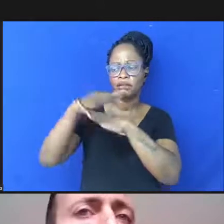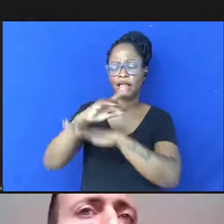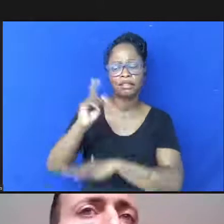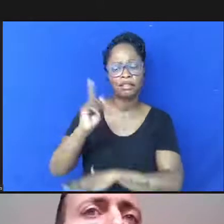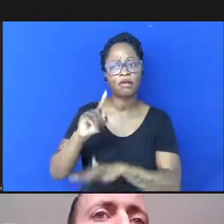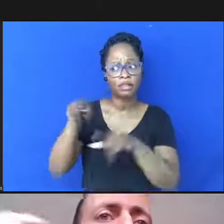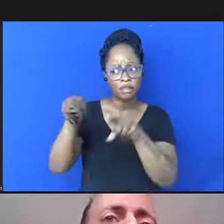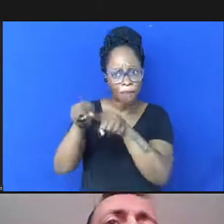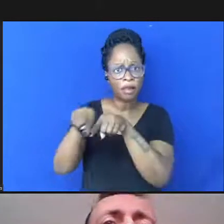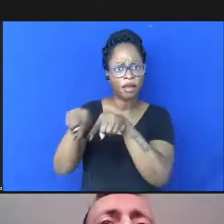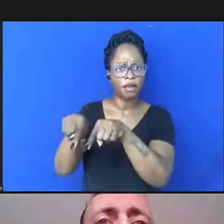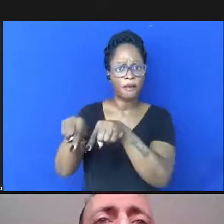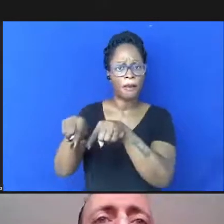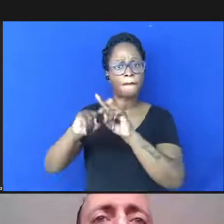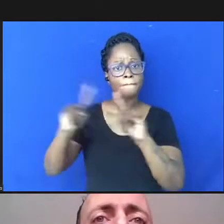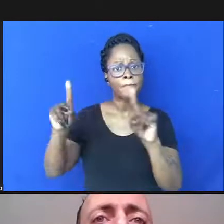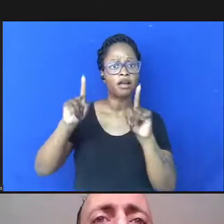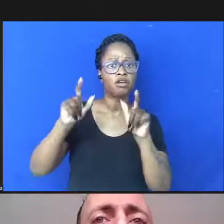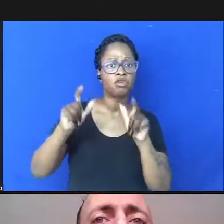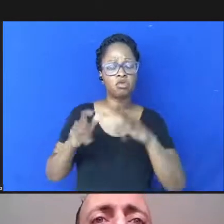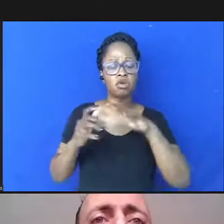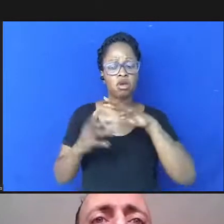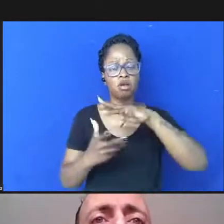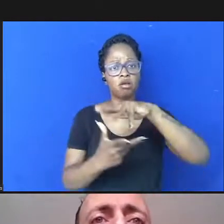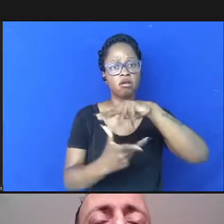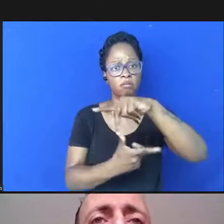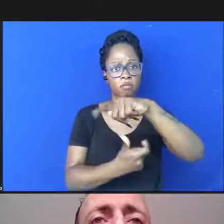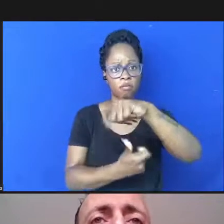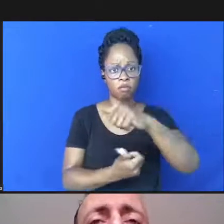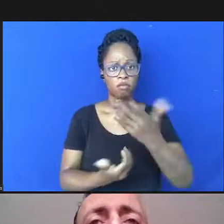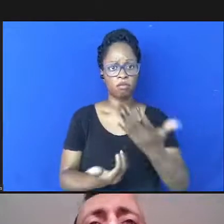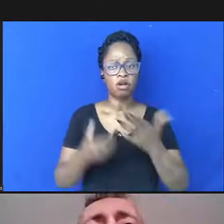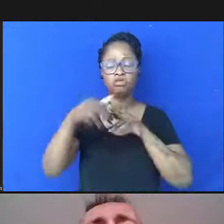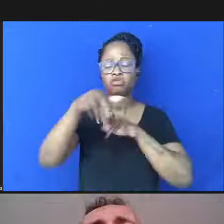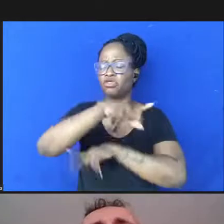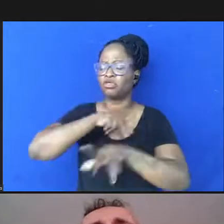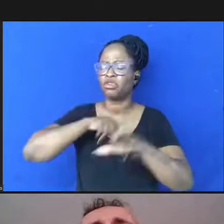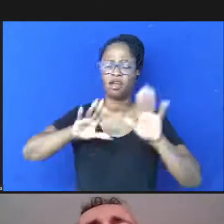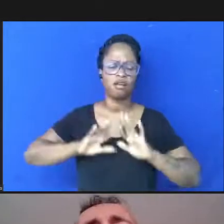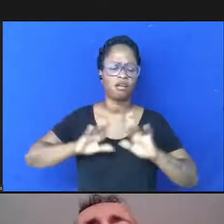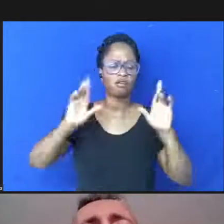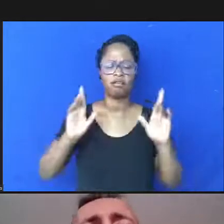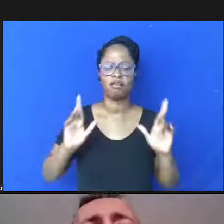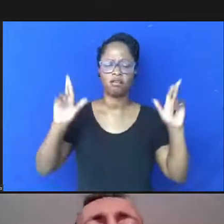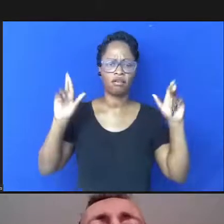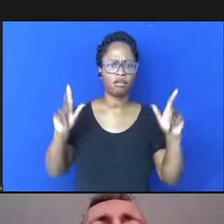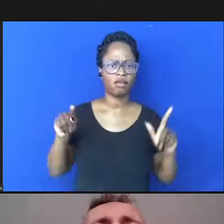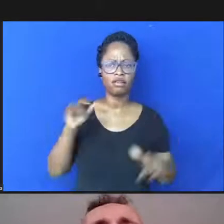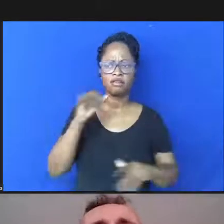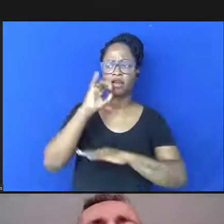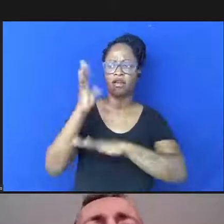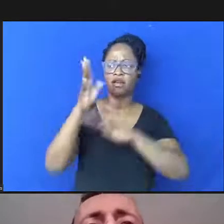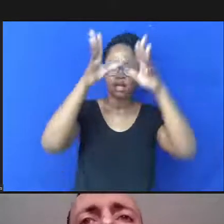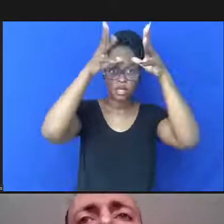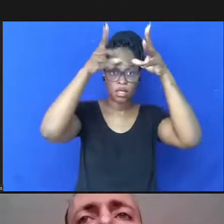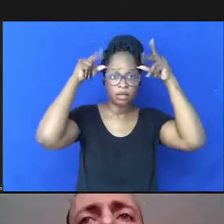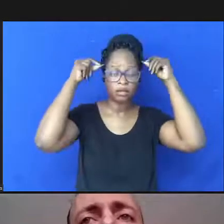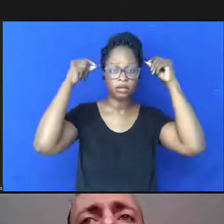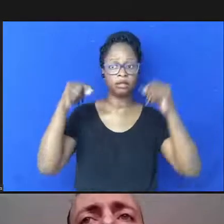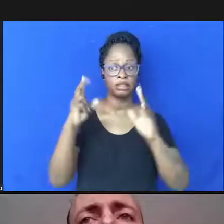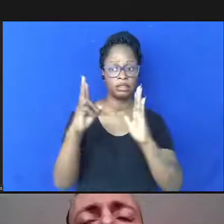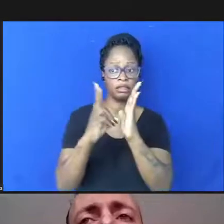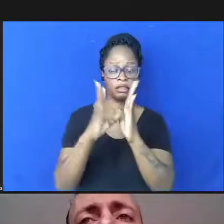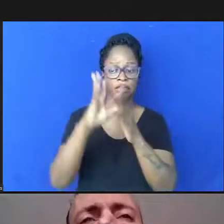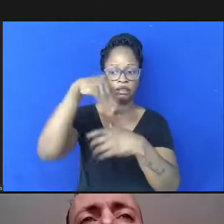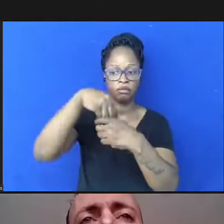mas do local planetário diferente uma selva amazônica e uma comunidade indígena dentro